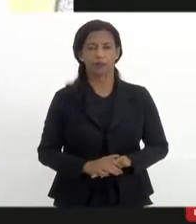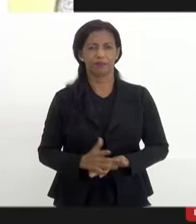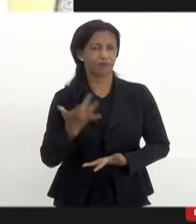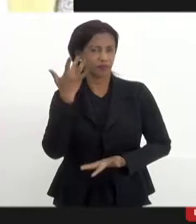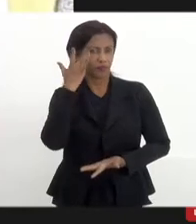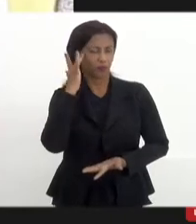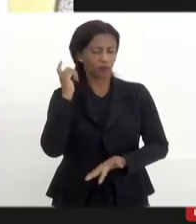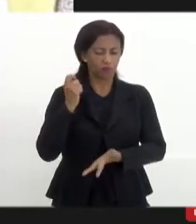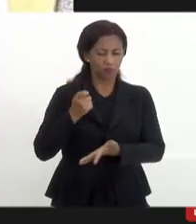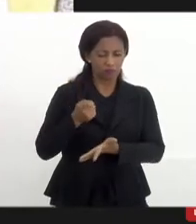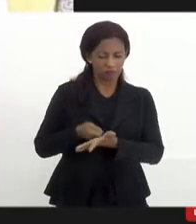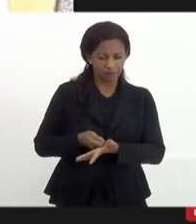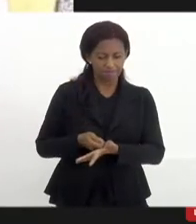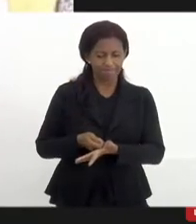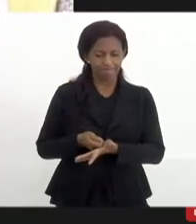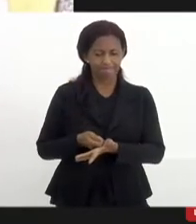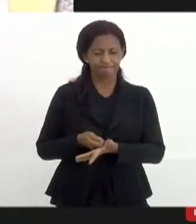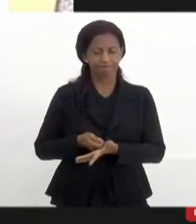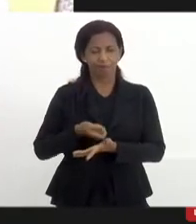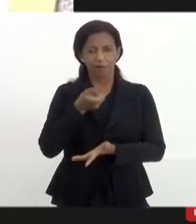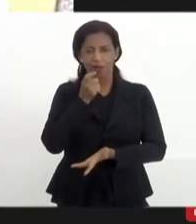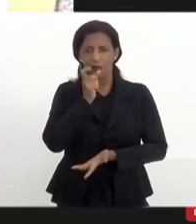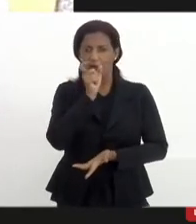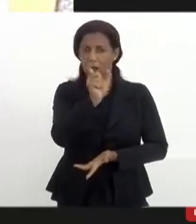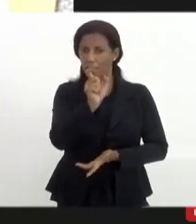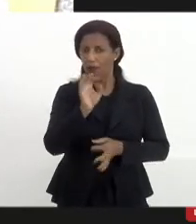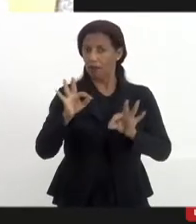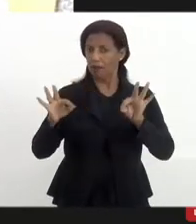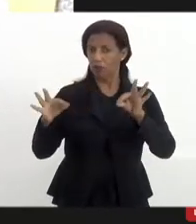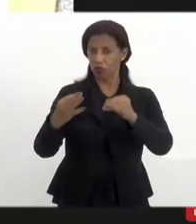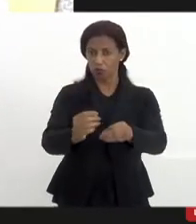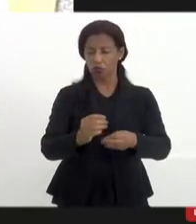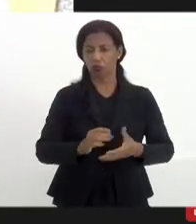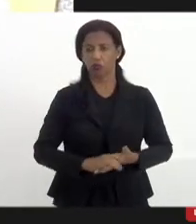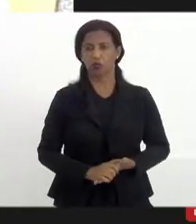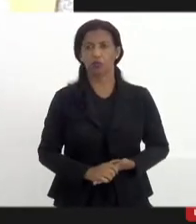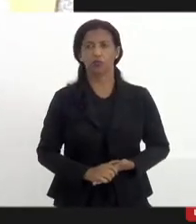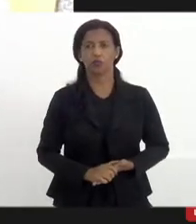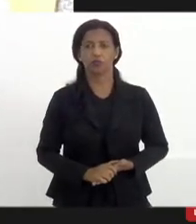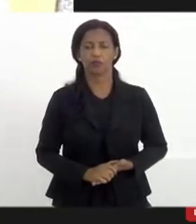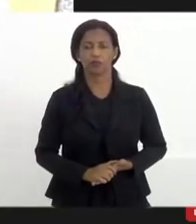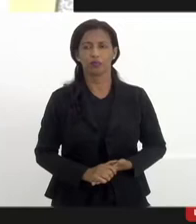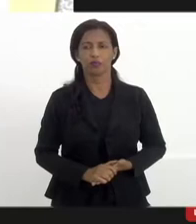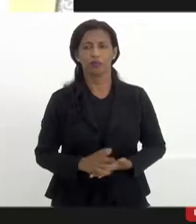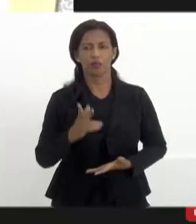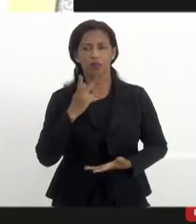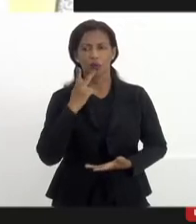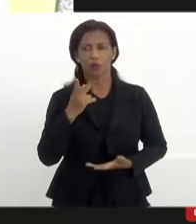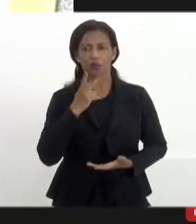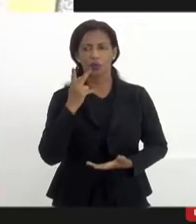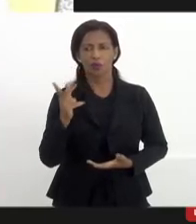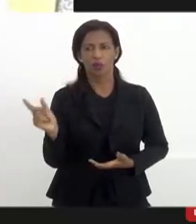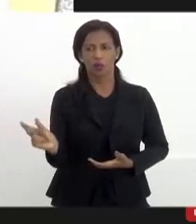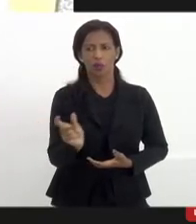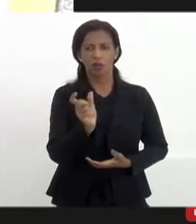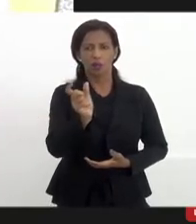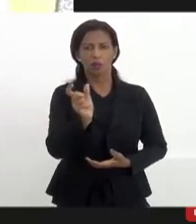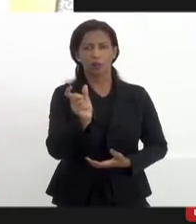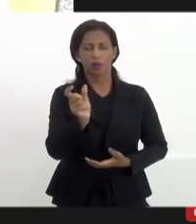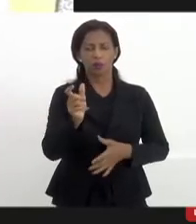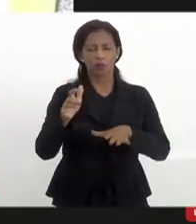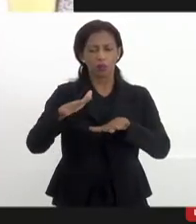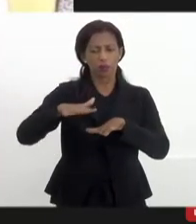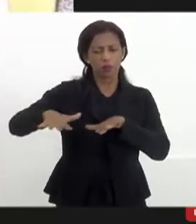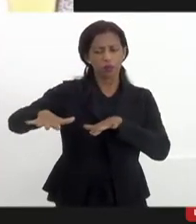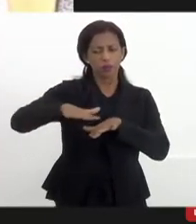mesmo, tem que garantir a palavra de todos os companheiros. Então, eu vou falar um pouco sobre, localizar um